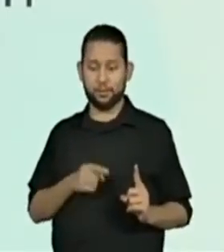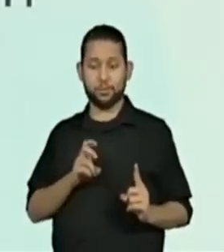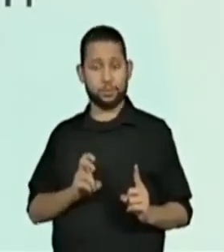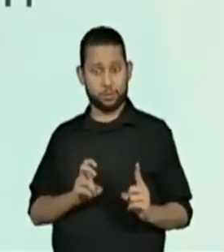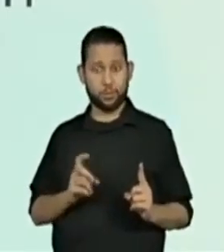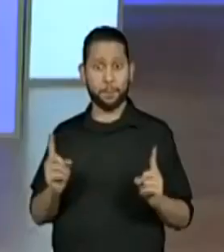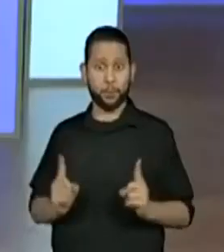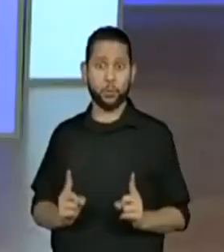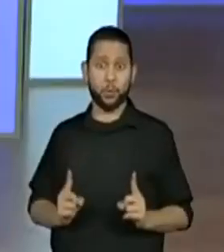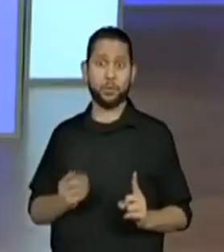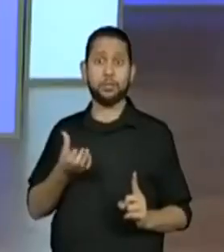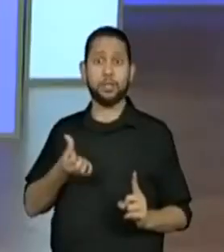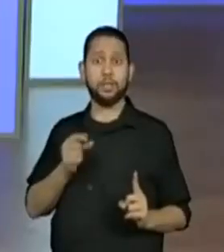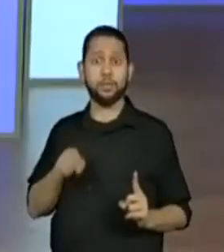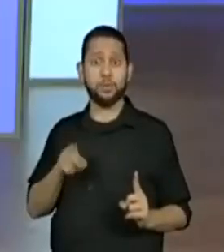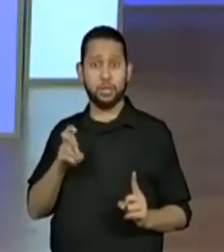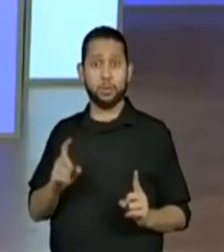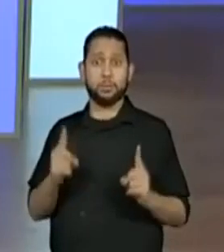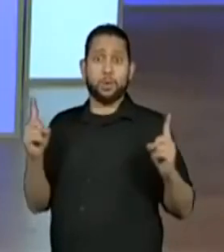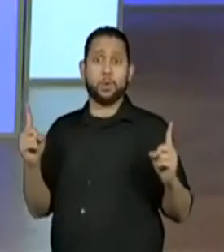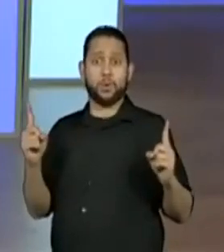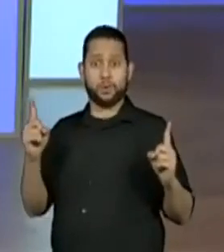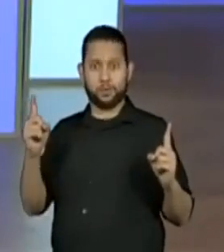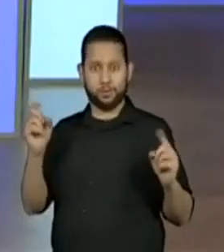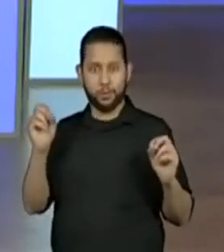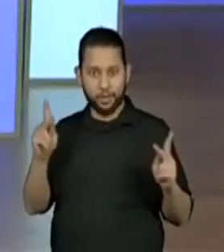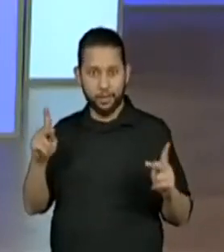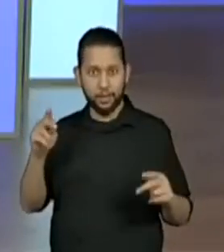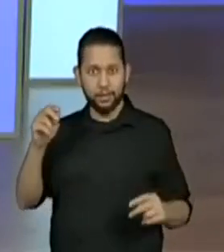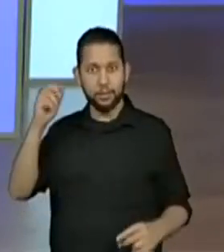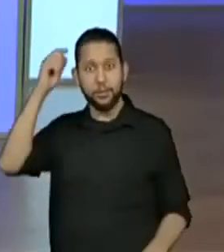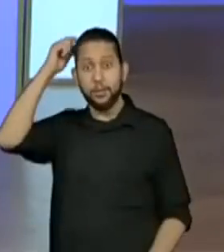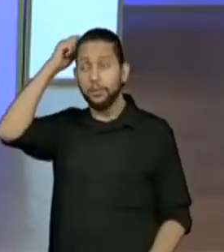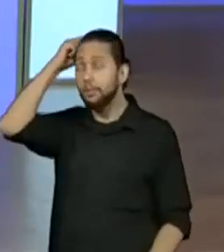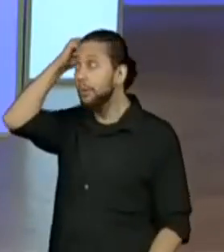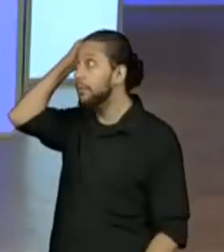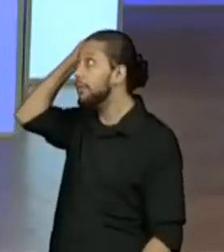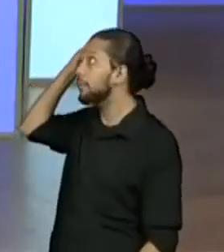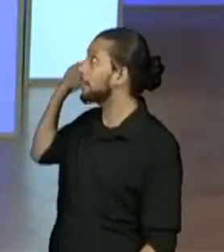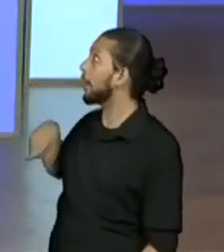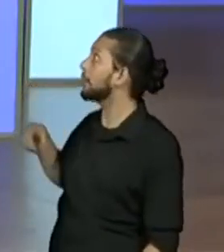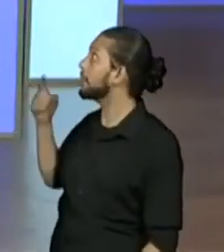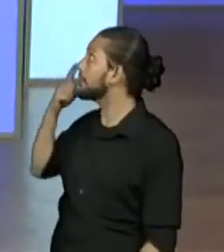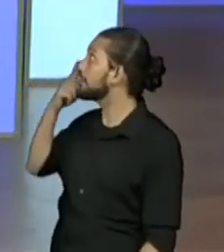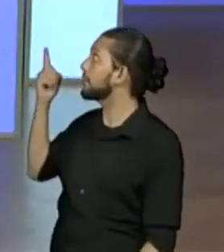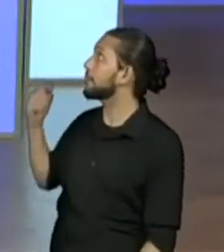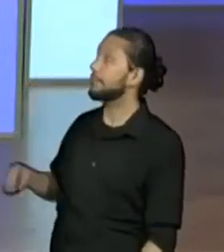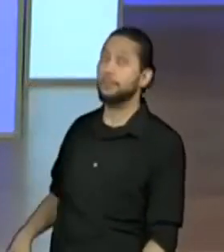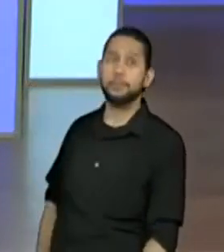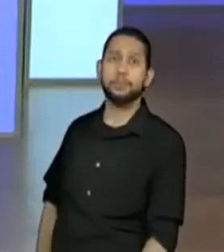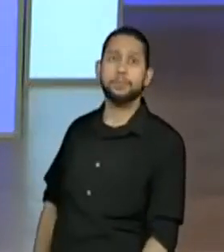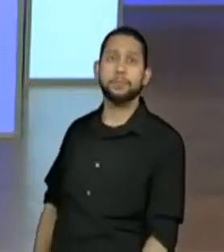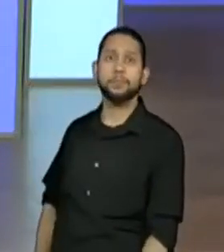apontou. Vamos continuar pensando aí nas medidas? Vamos lá.